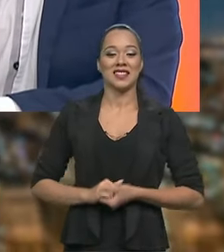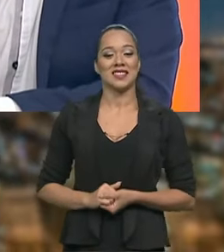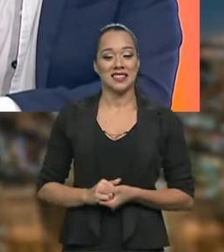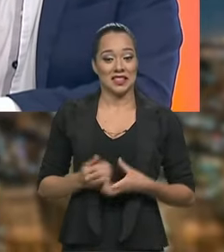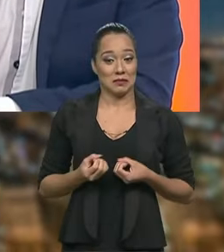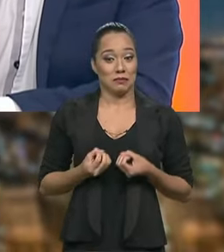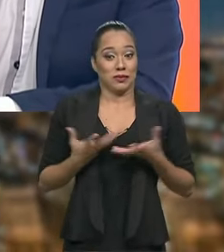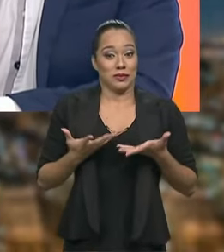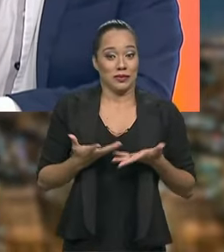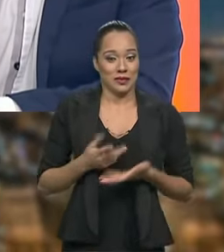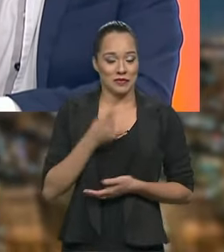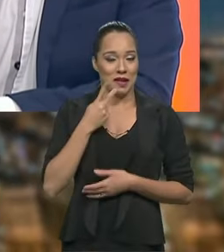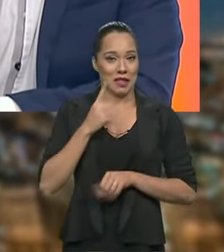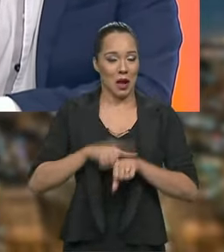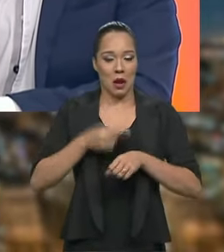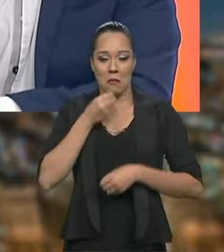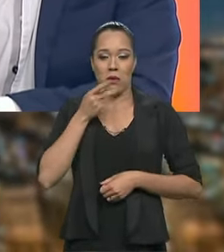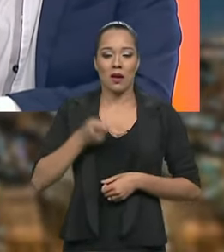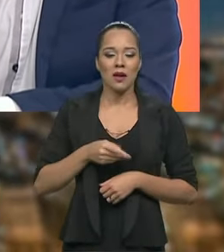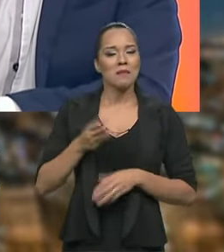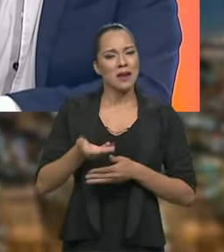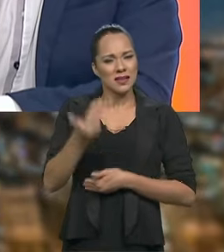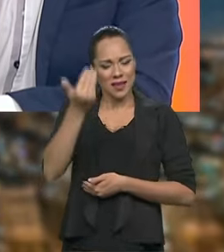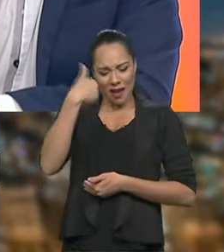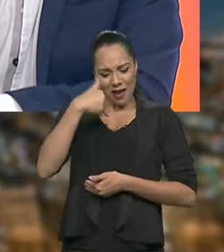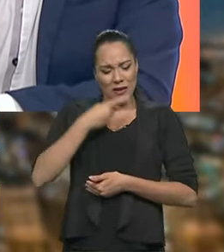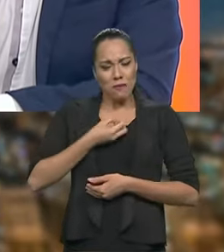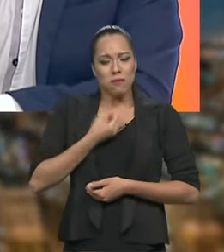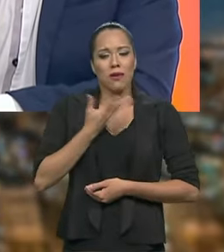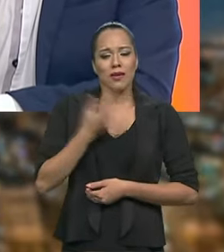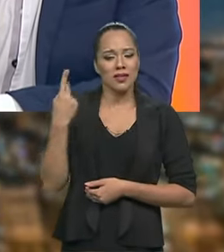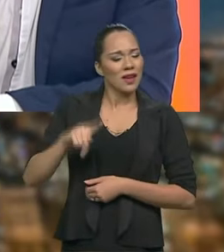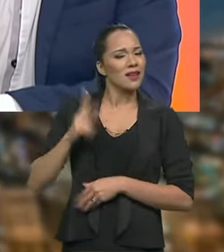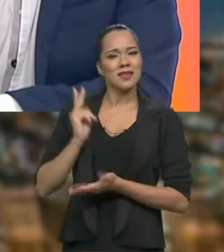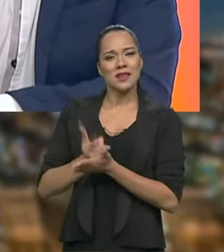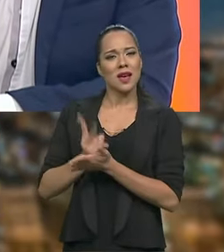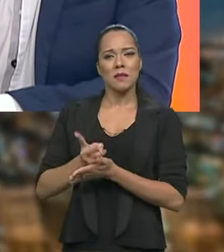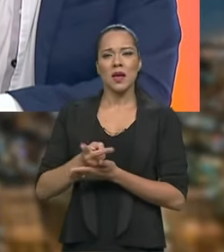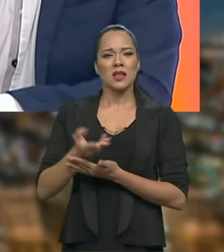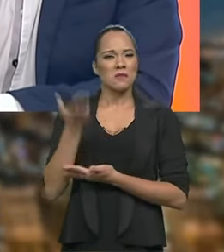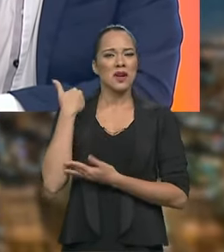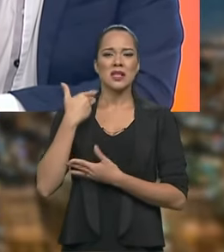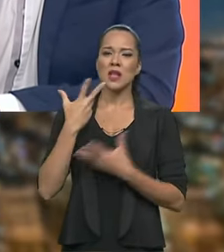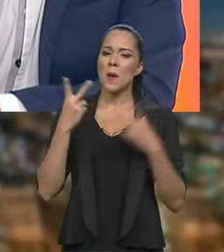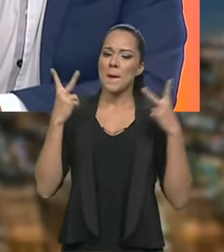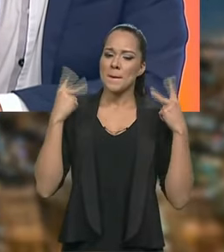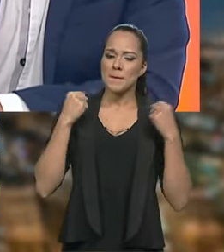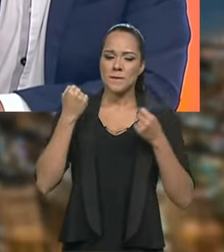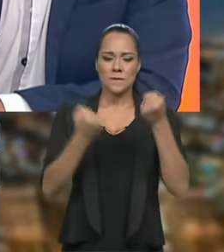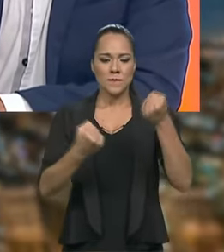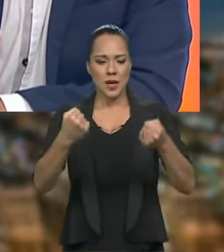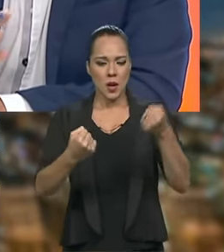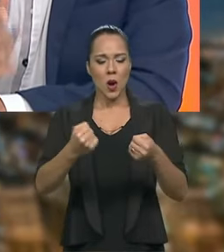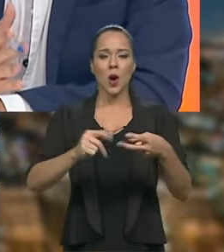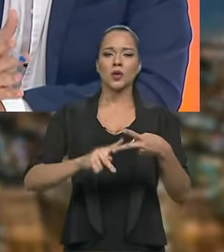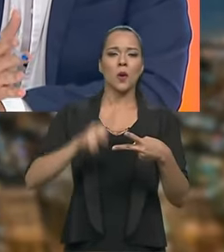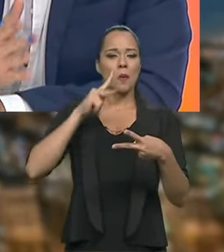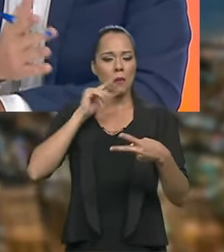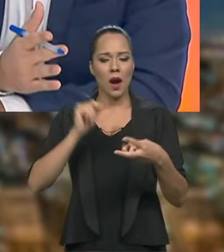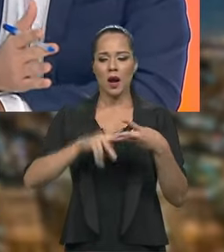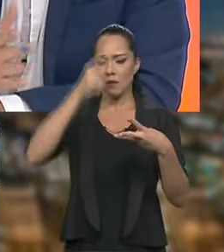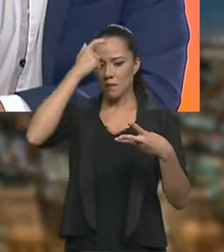impulsivo, mas é uma coisa que vem dele desde sempre, como piloto, como pessoa, como pai, a gente